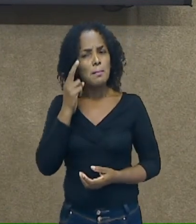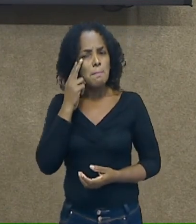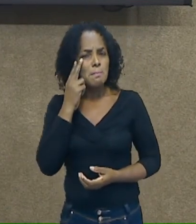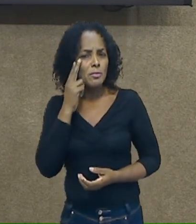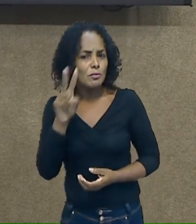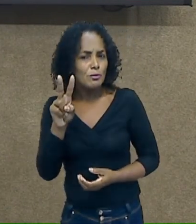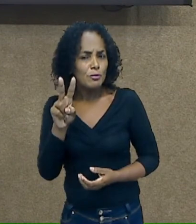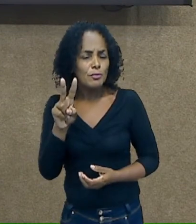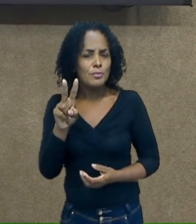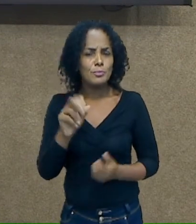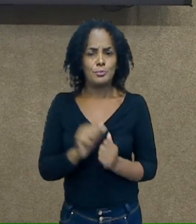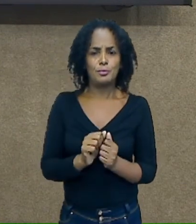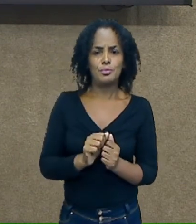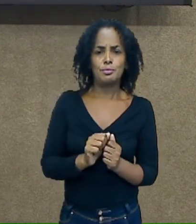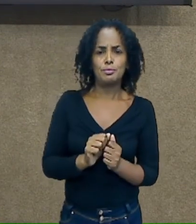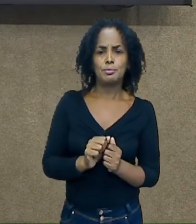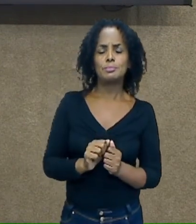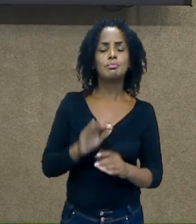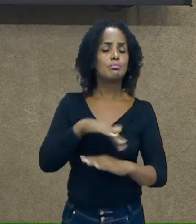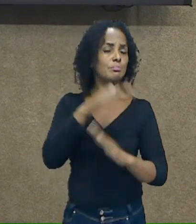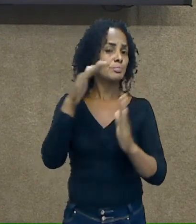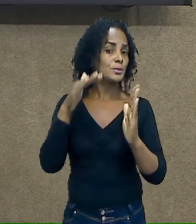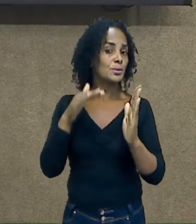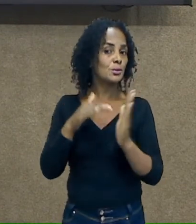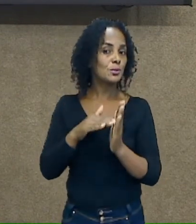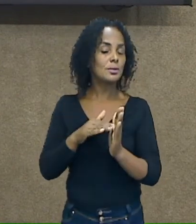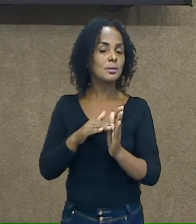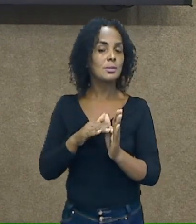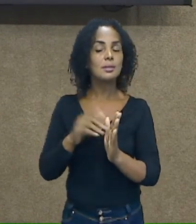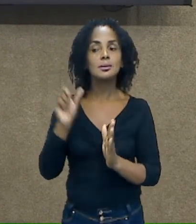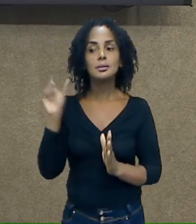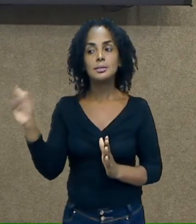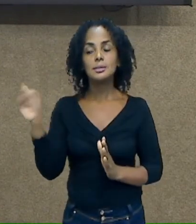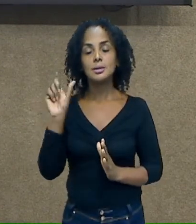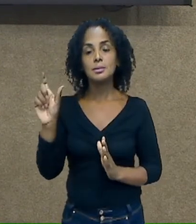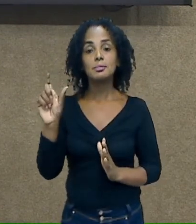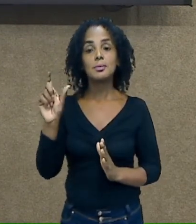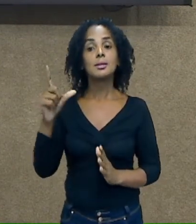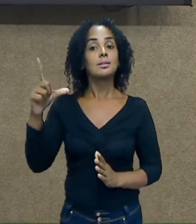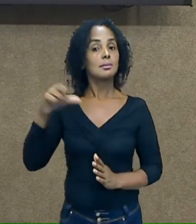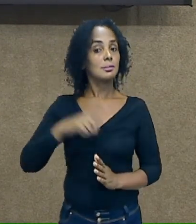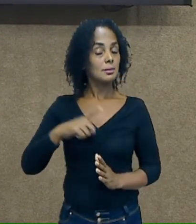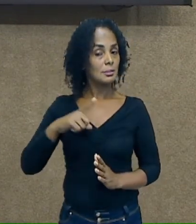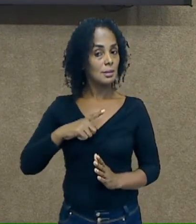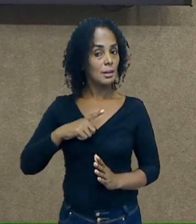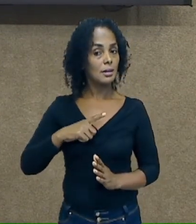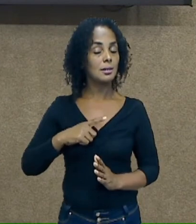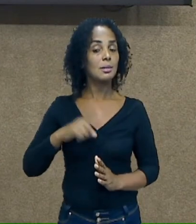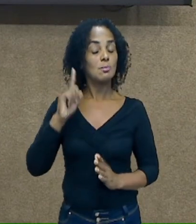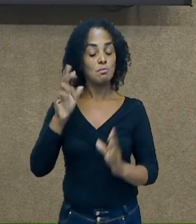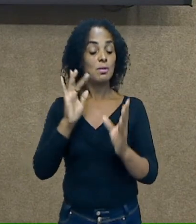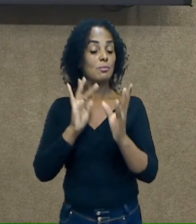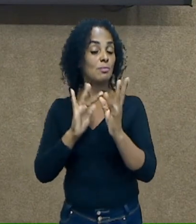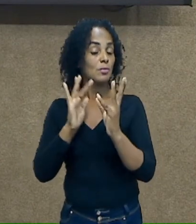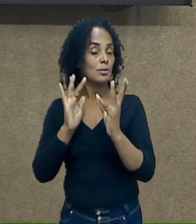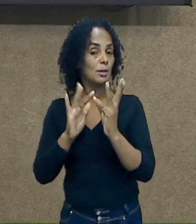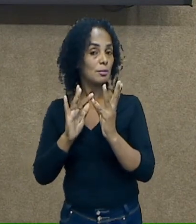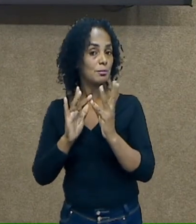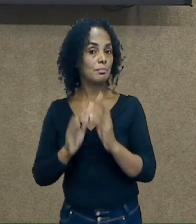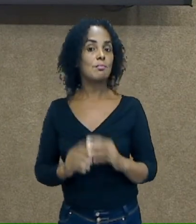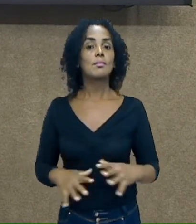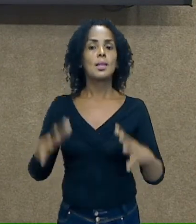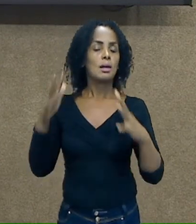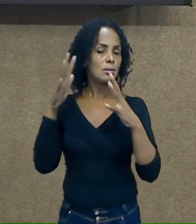conhecimento de vocês é que toda sílaba possui uma vogal. Tá certo? A consoante